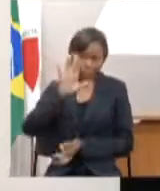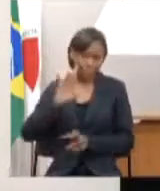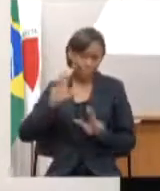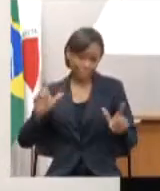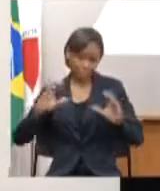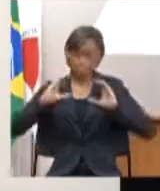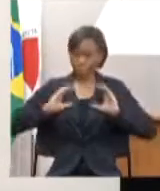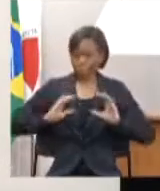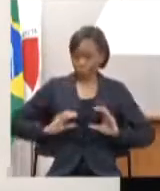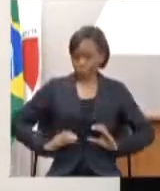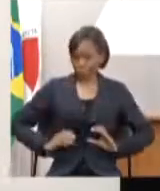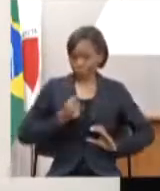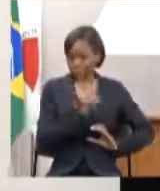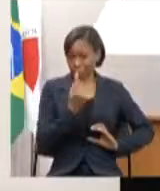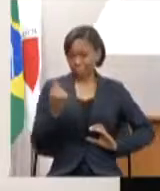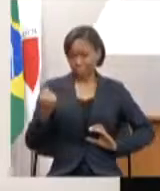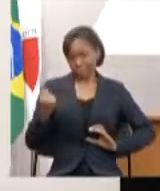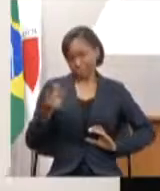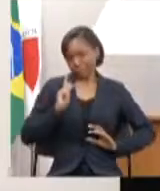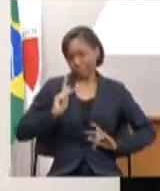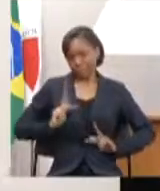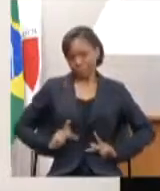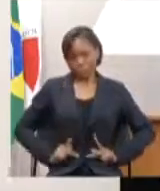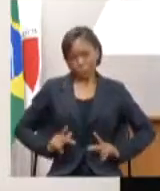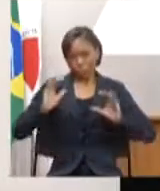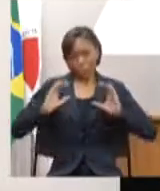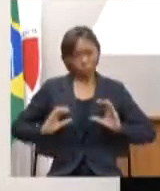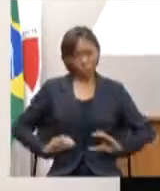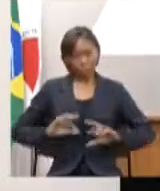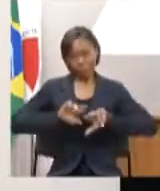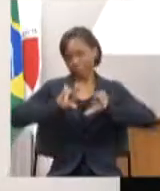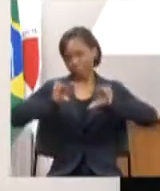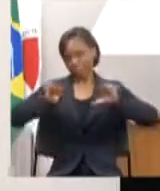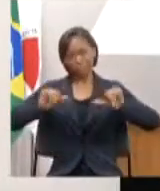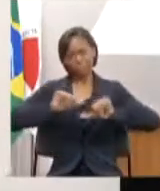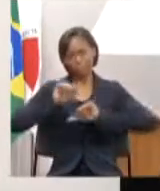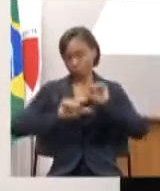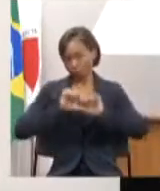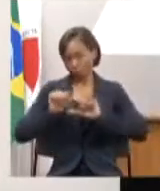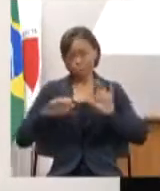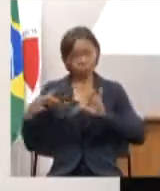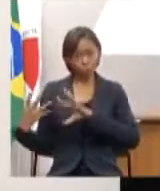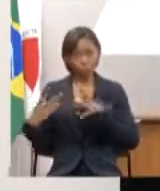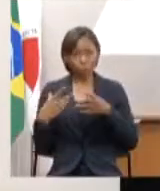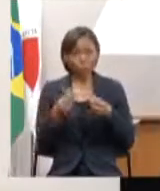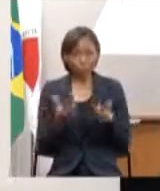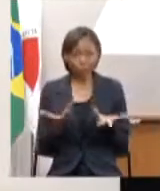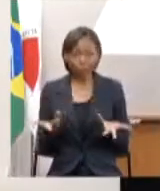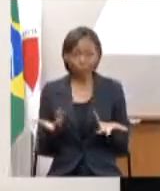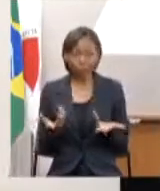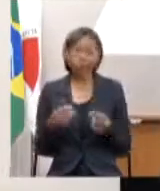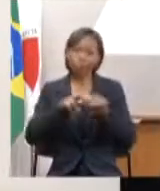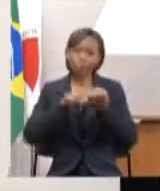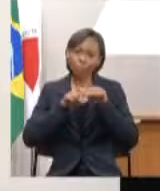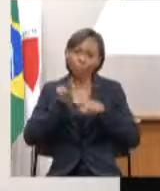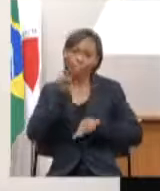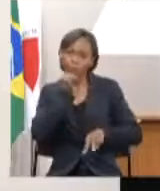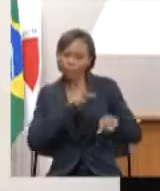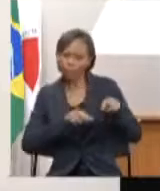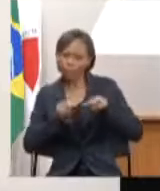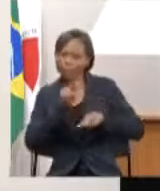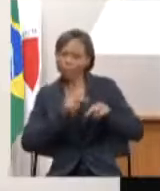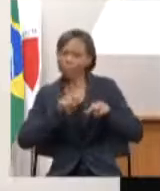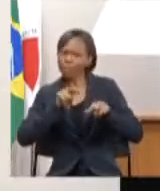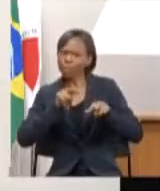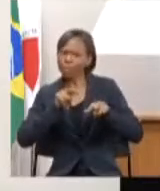outro em todos os níveis da existência. Então, é muito importante essa revisão. E nesse